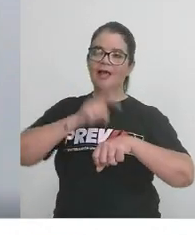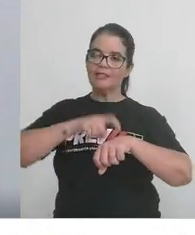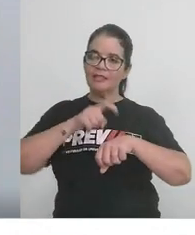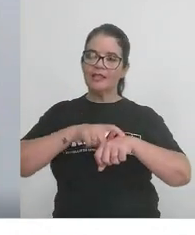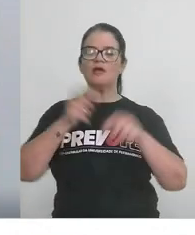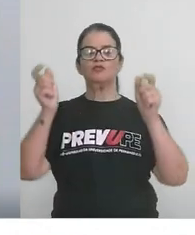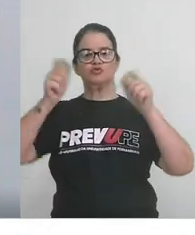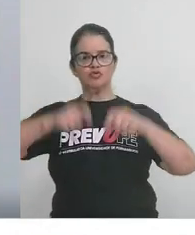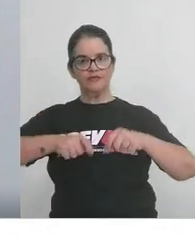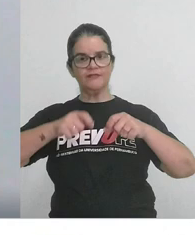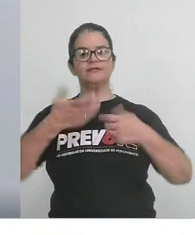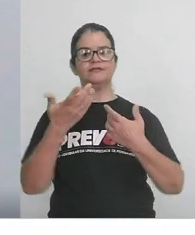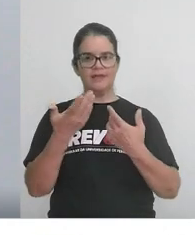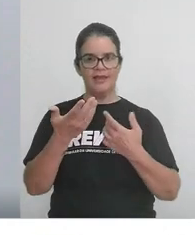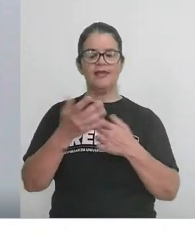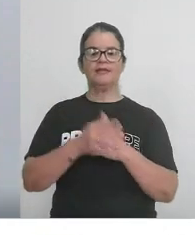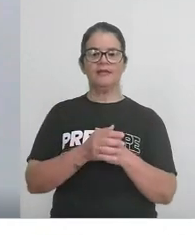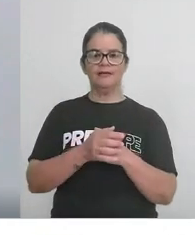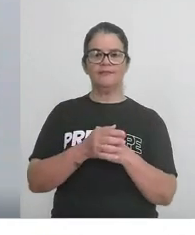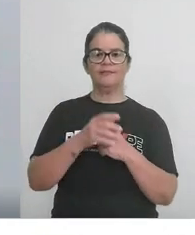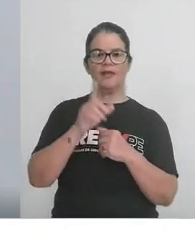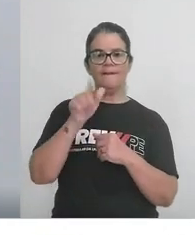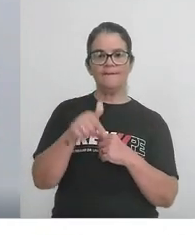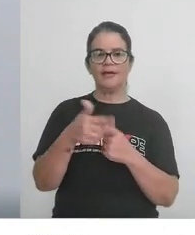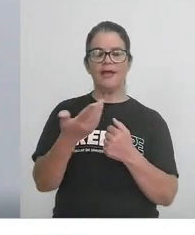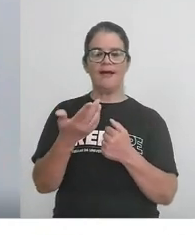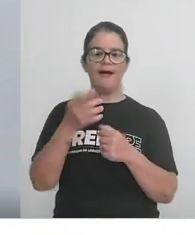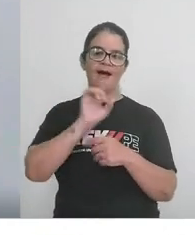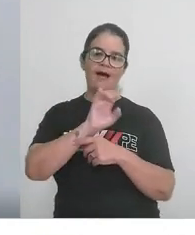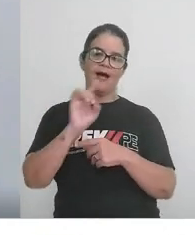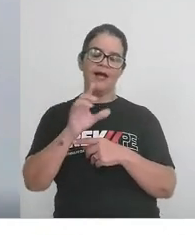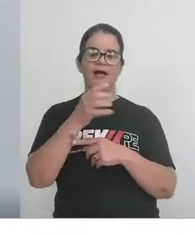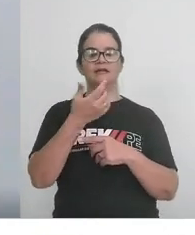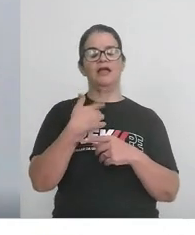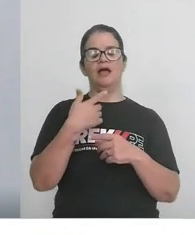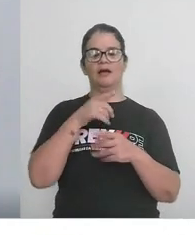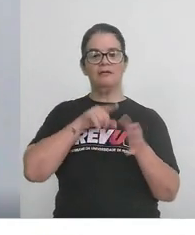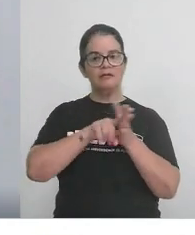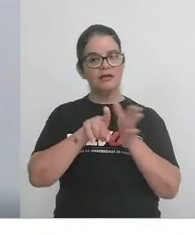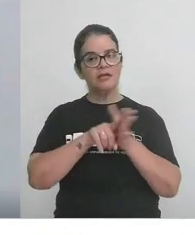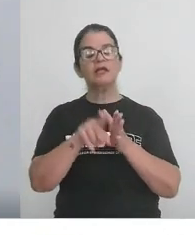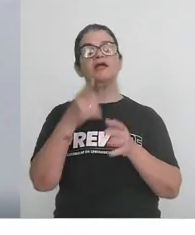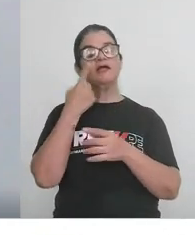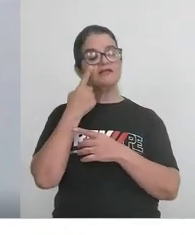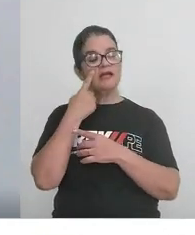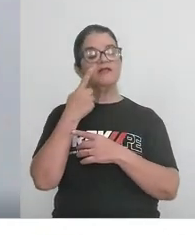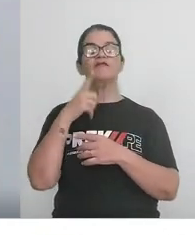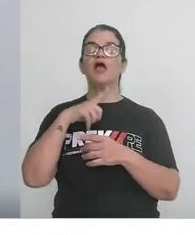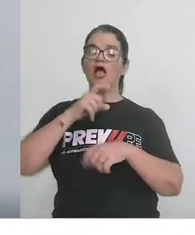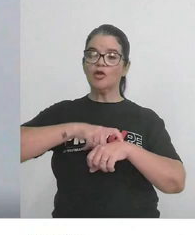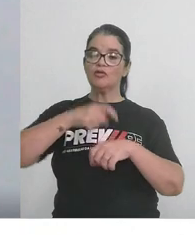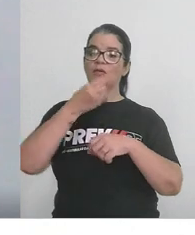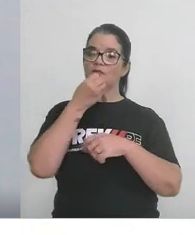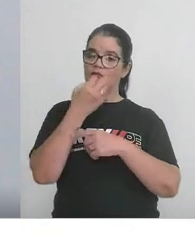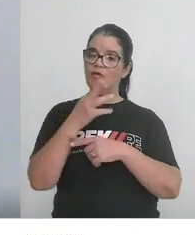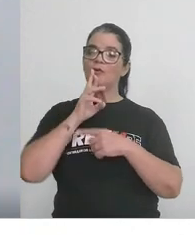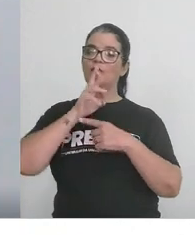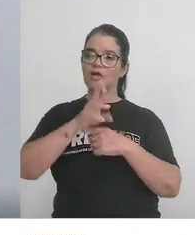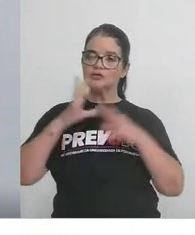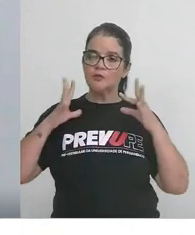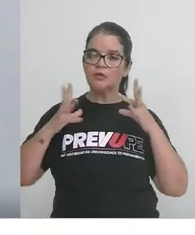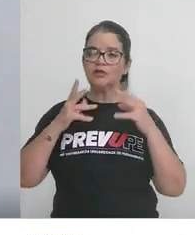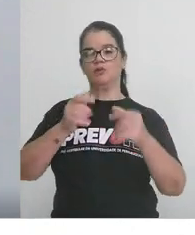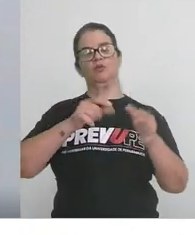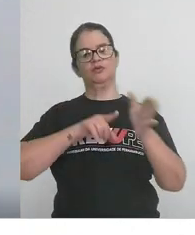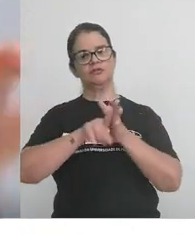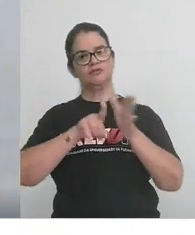suficiente para a cada sessão e certificar que o tempo foi suficiente para responder todas